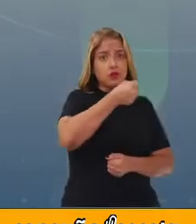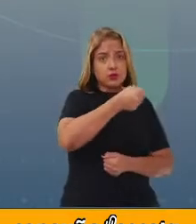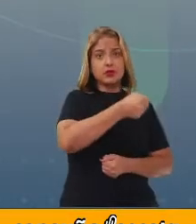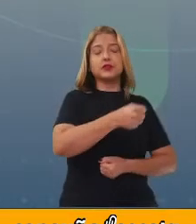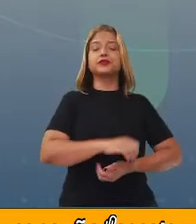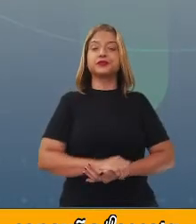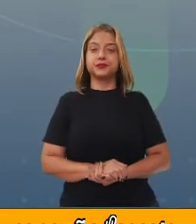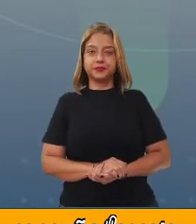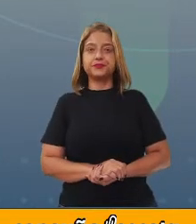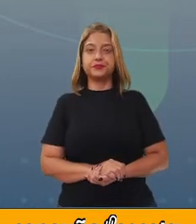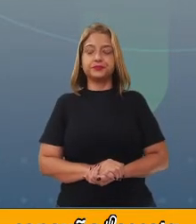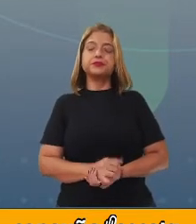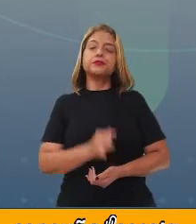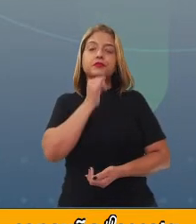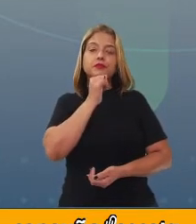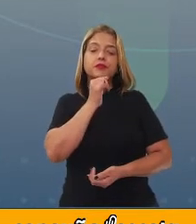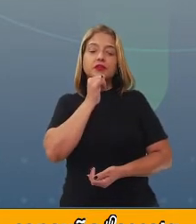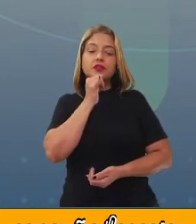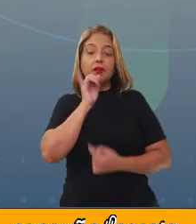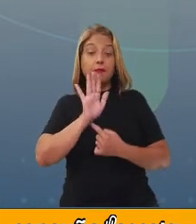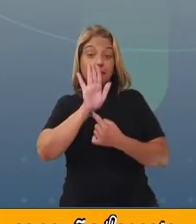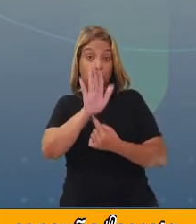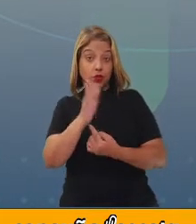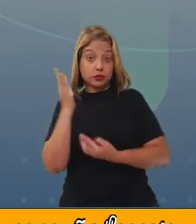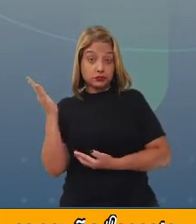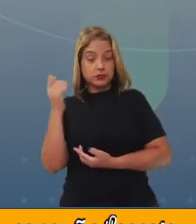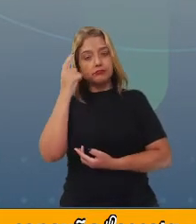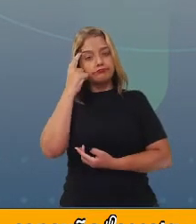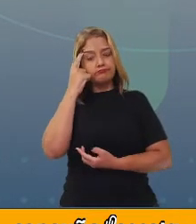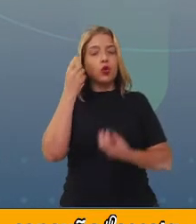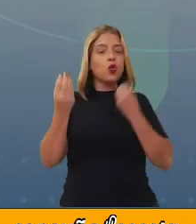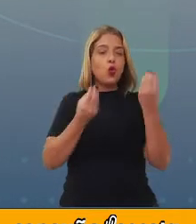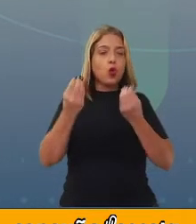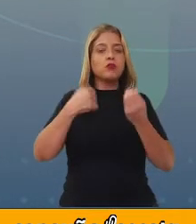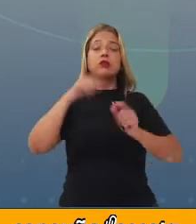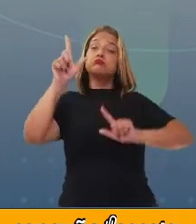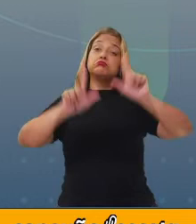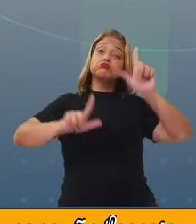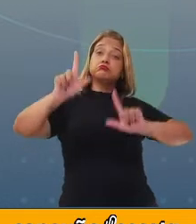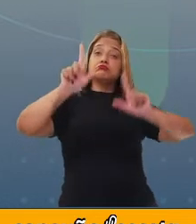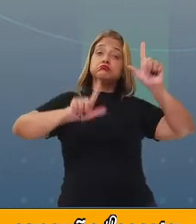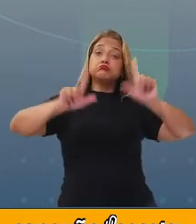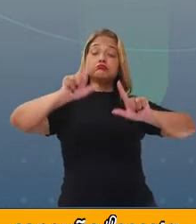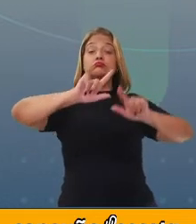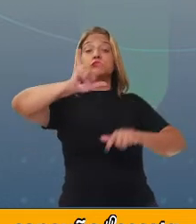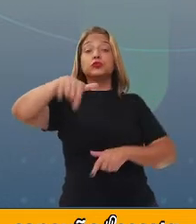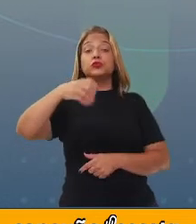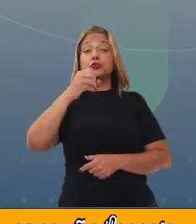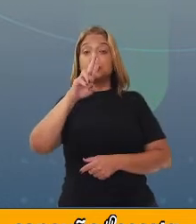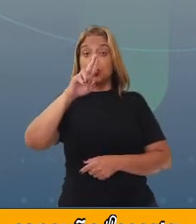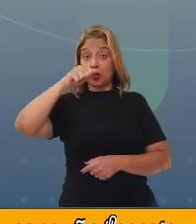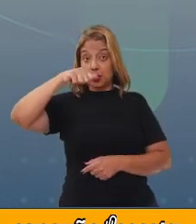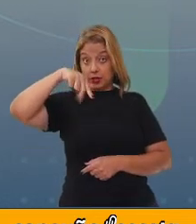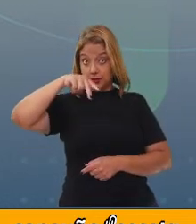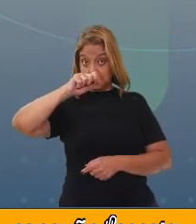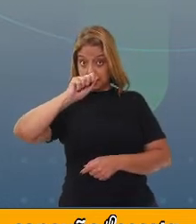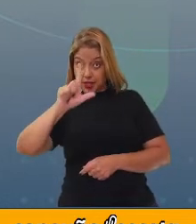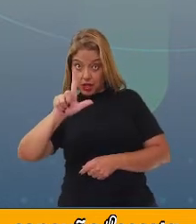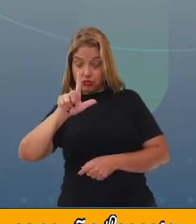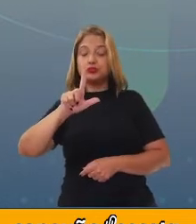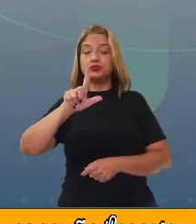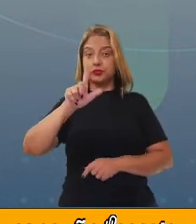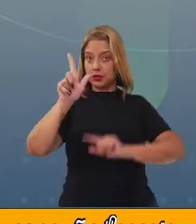Vamos pensar aqui em um exemplo. Você está em casa assistindo a um telejornal à noite. Então, naquele